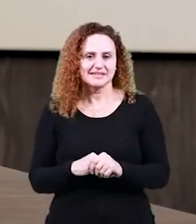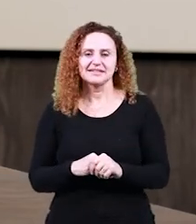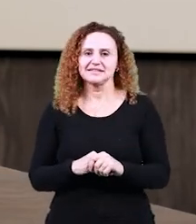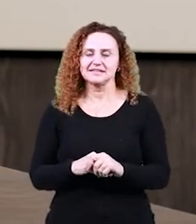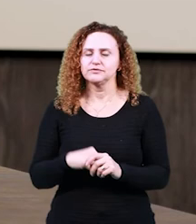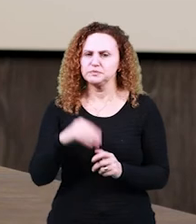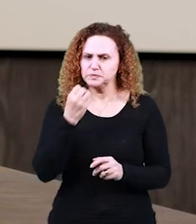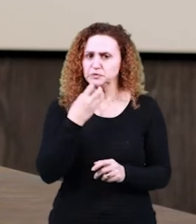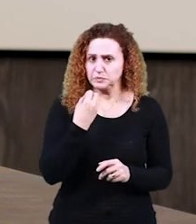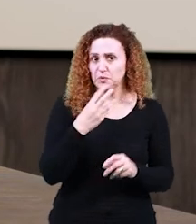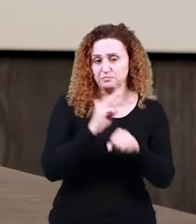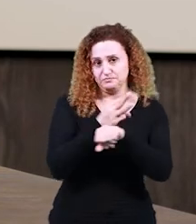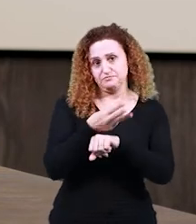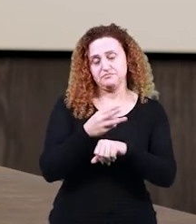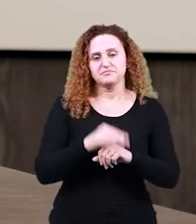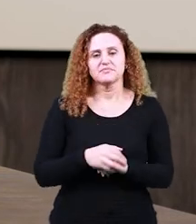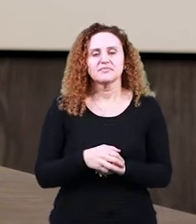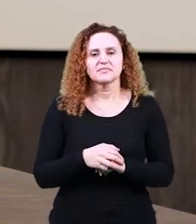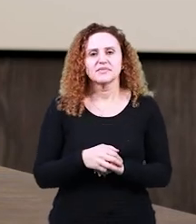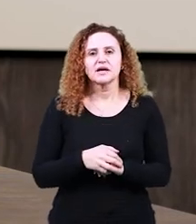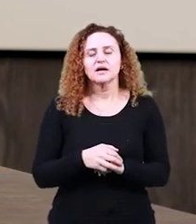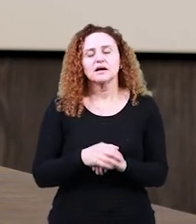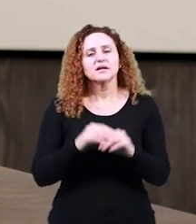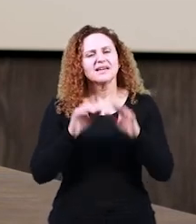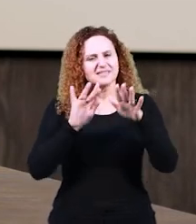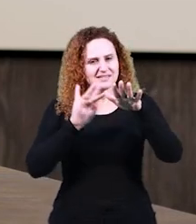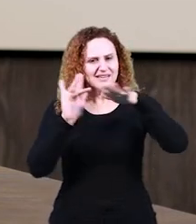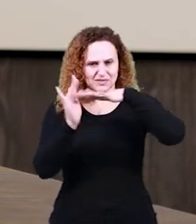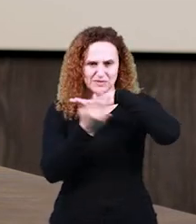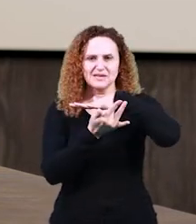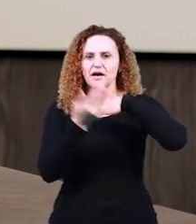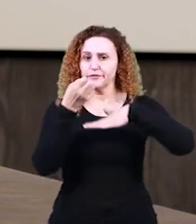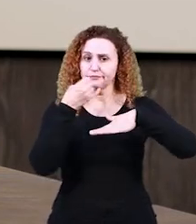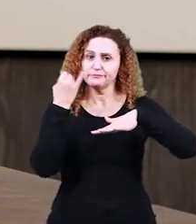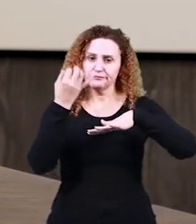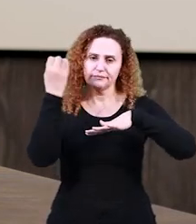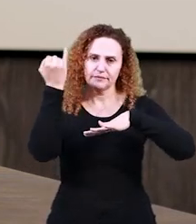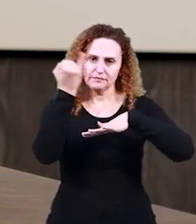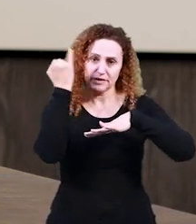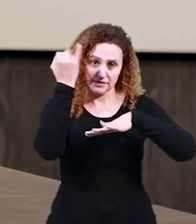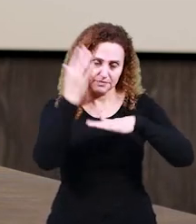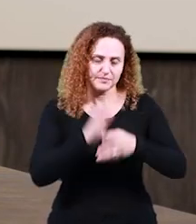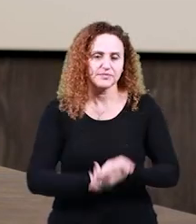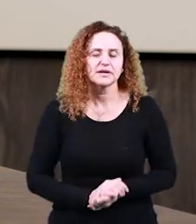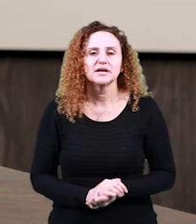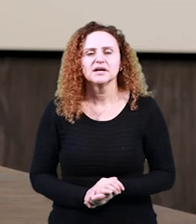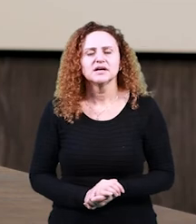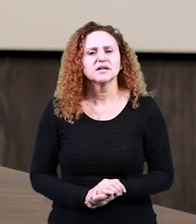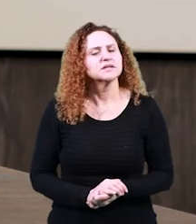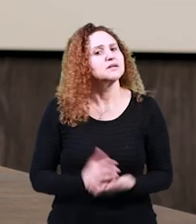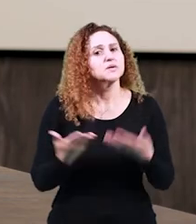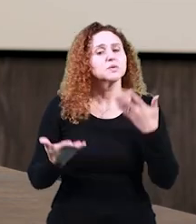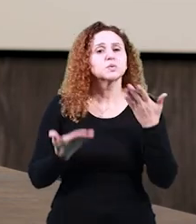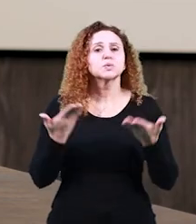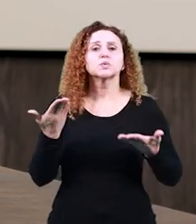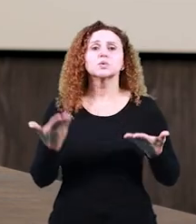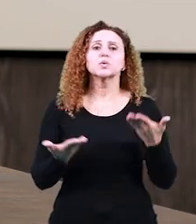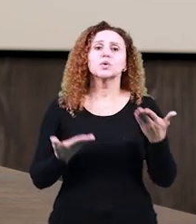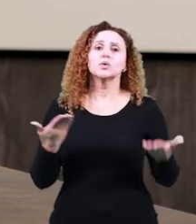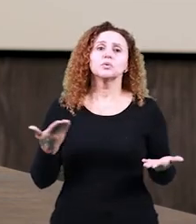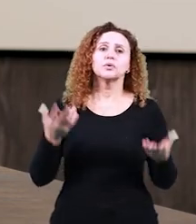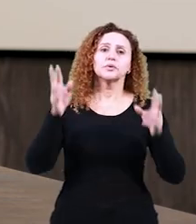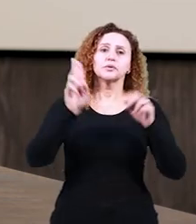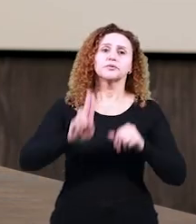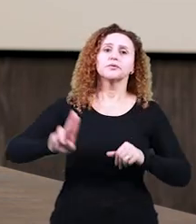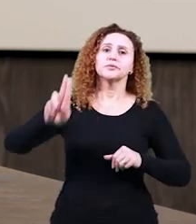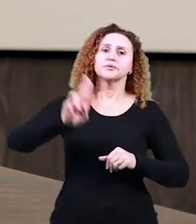bem eficiente. Então, essa variação de registro também decorre do meio com o qual eu vou usar a